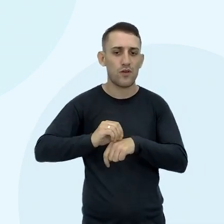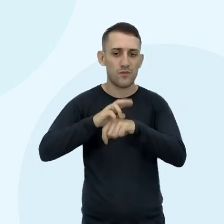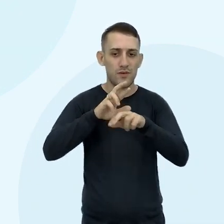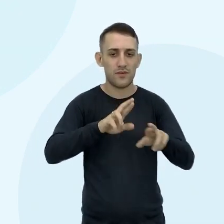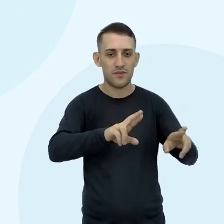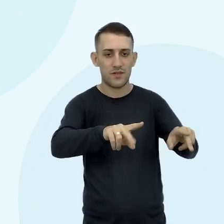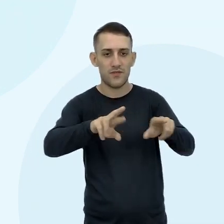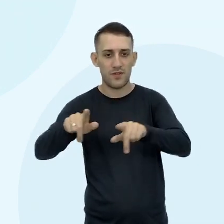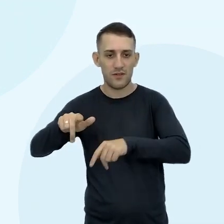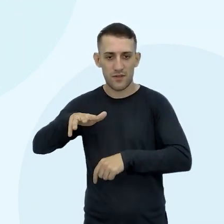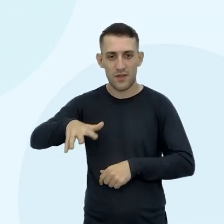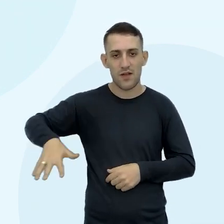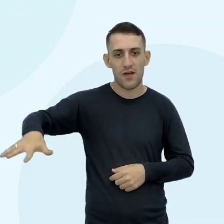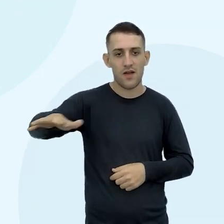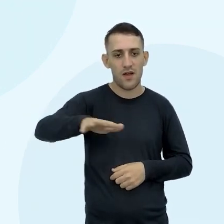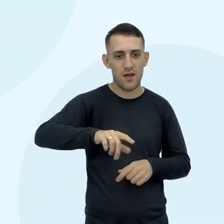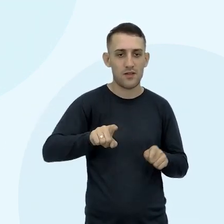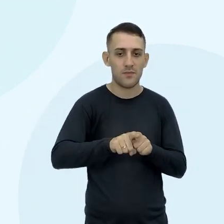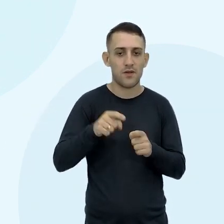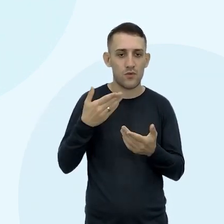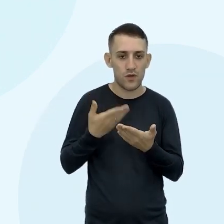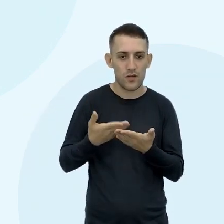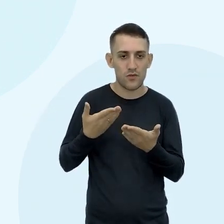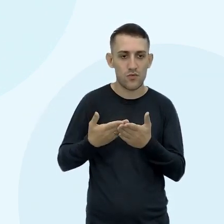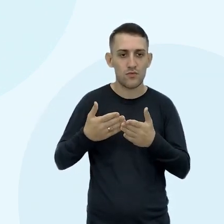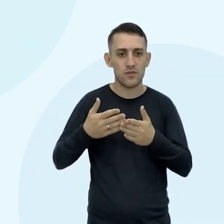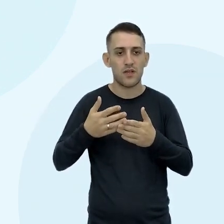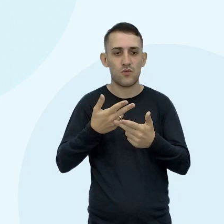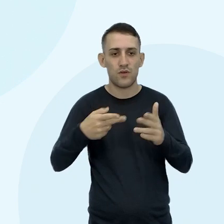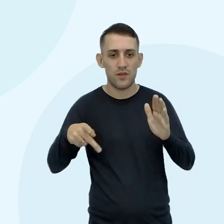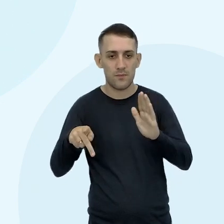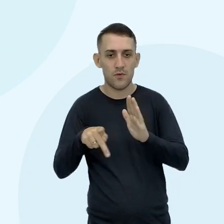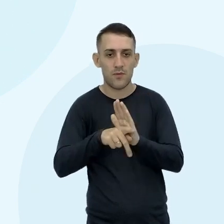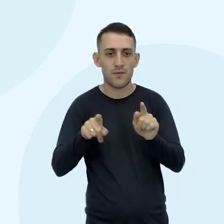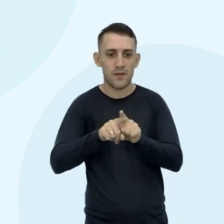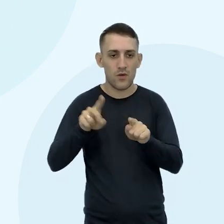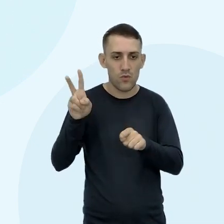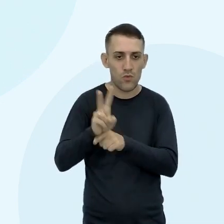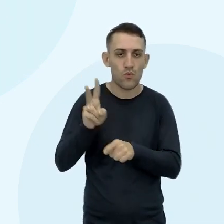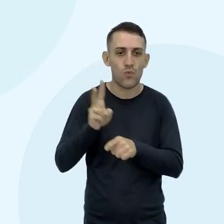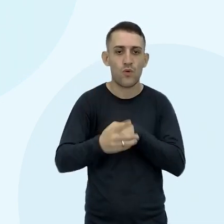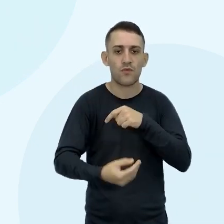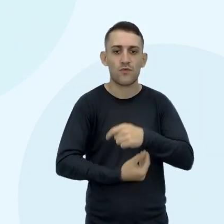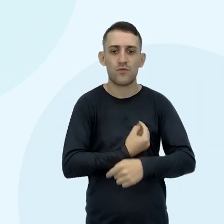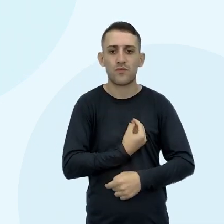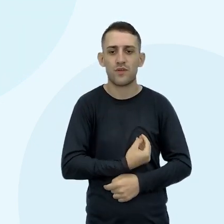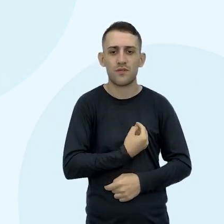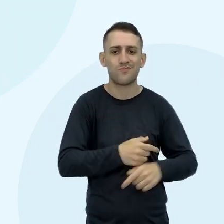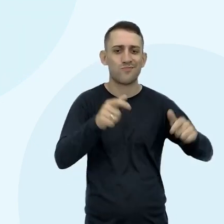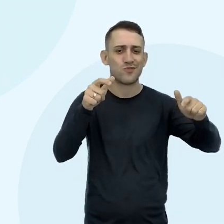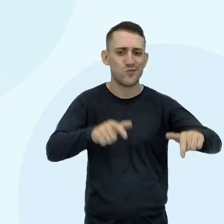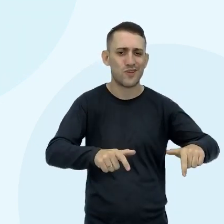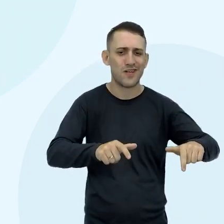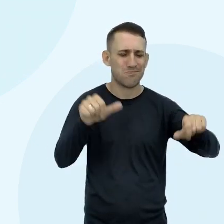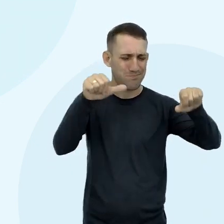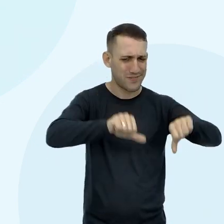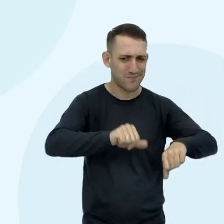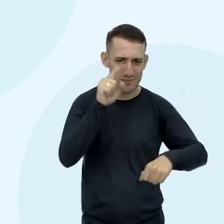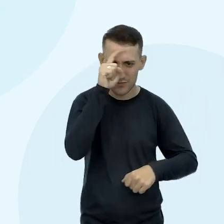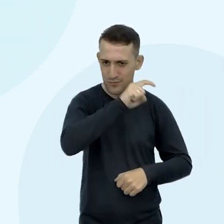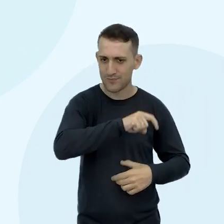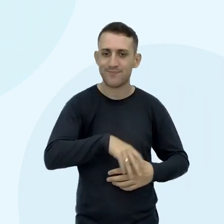diferentes áreas Que integram o estudo Da manifestação E mal intenção da vida Nas condições mais